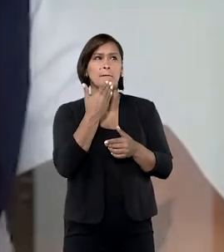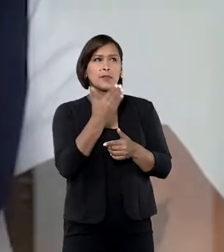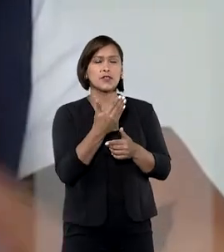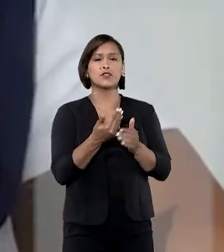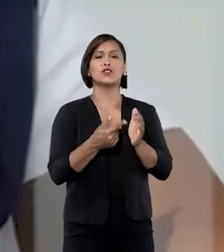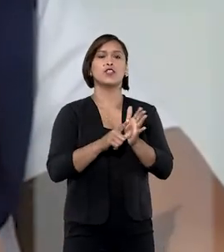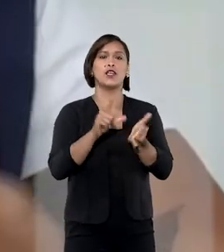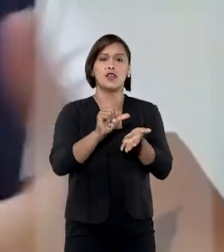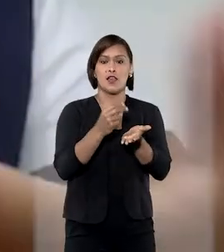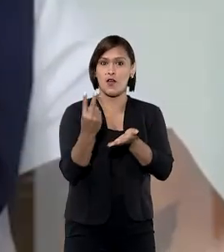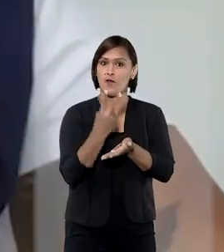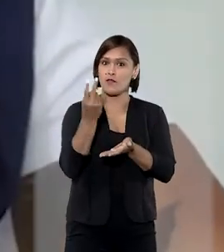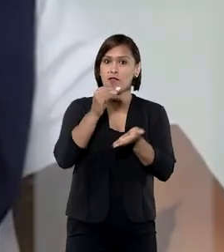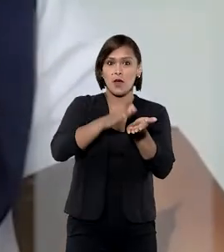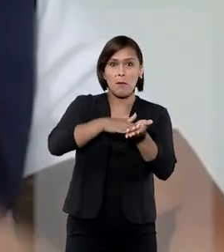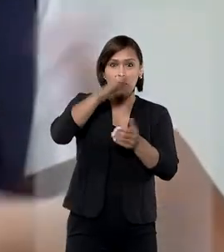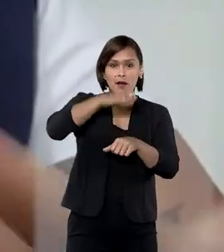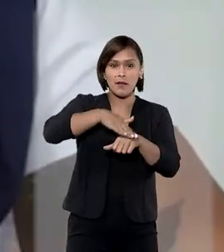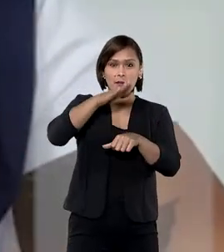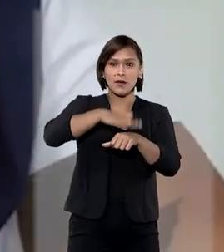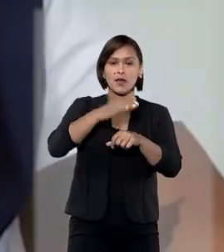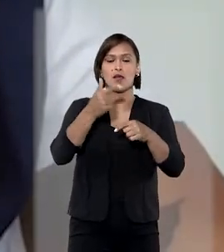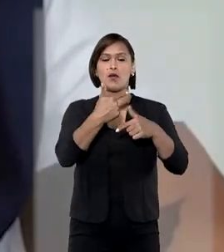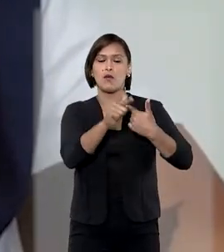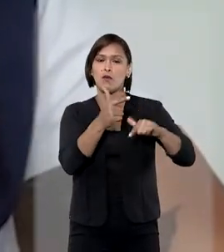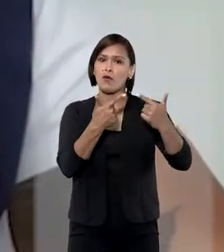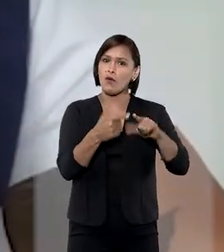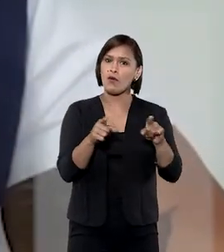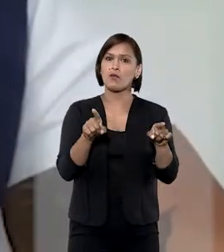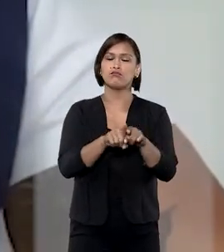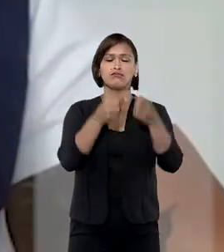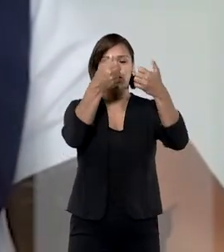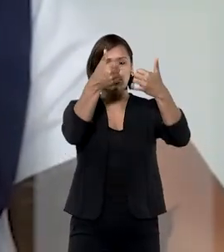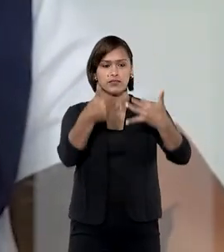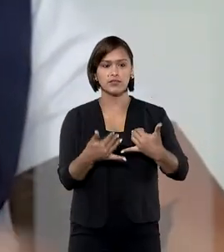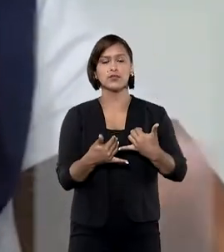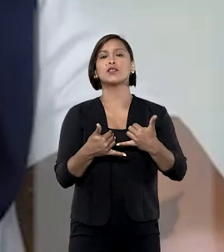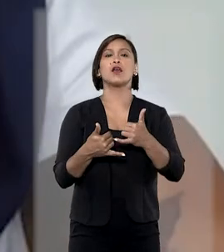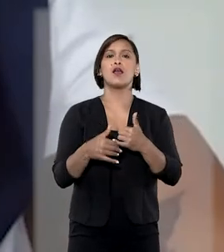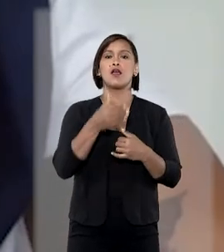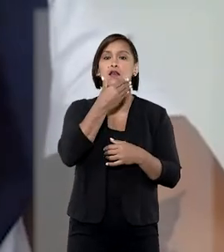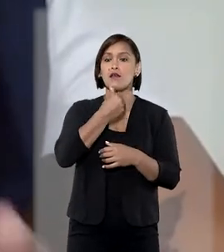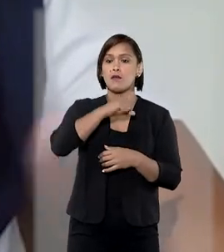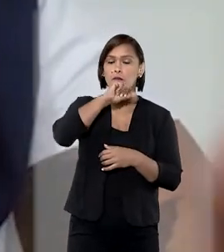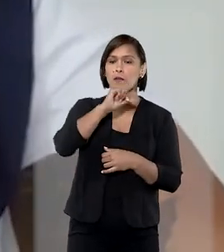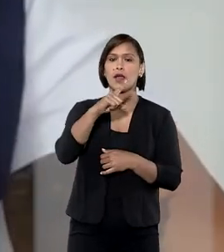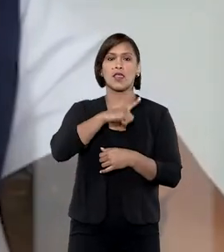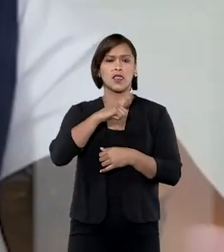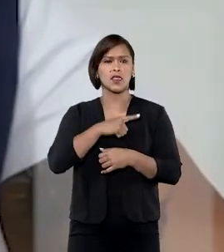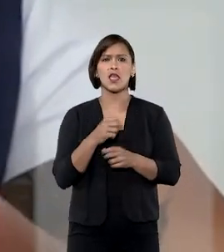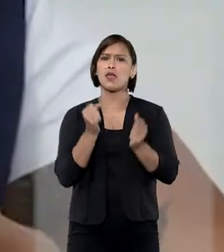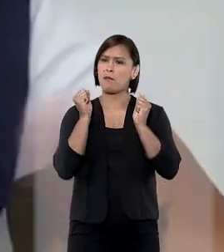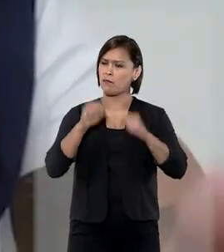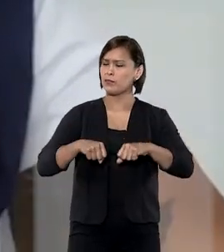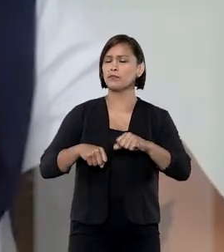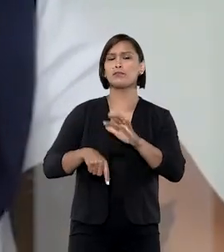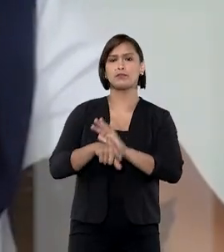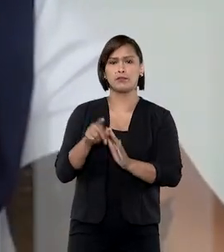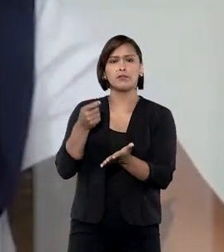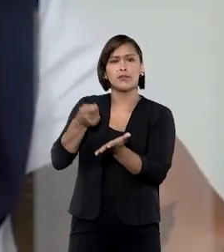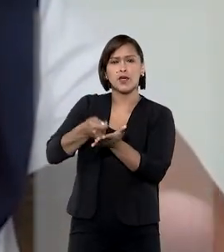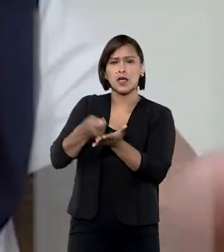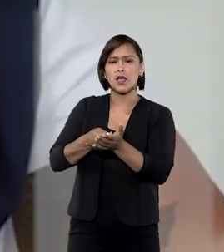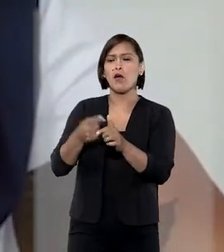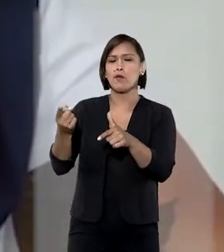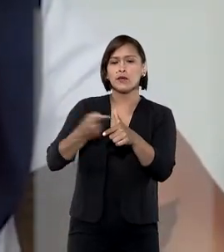desse valor, alegando até outras condições que o pai dela teria de pagar ou de dividir um